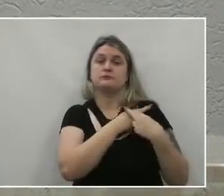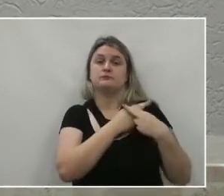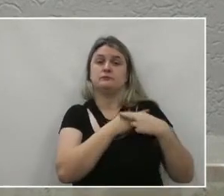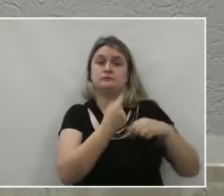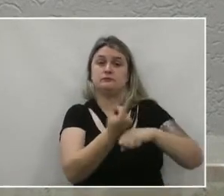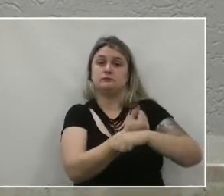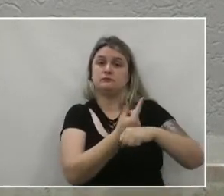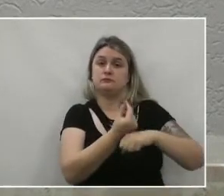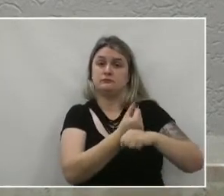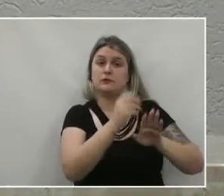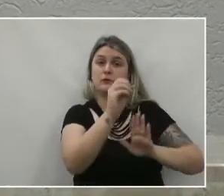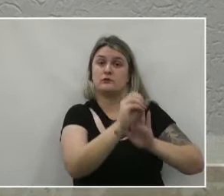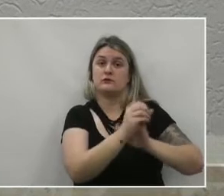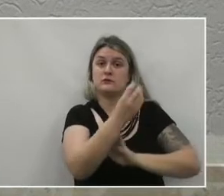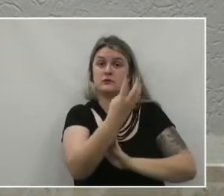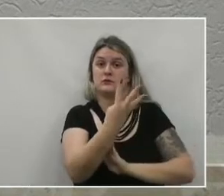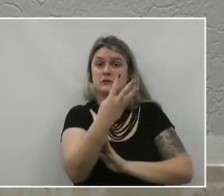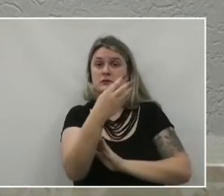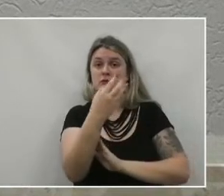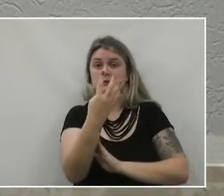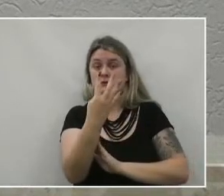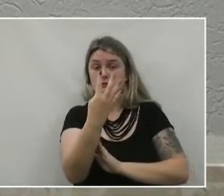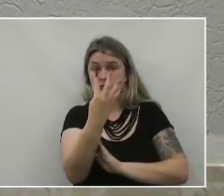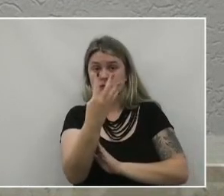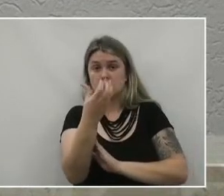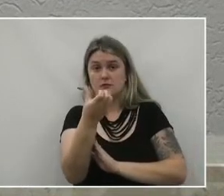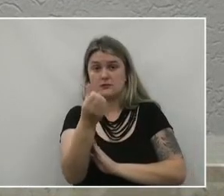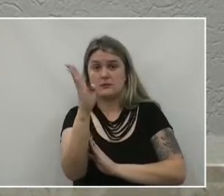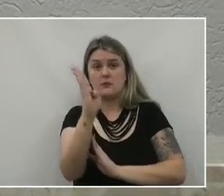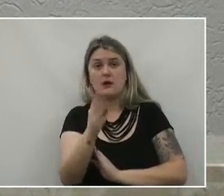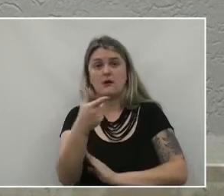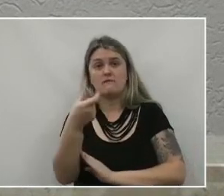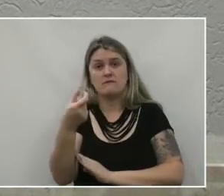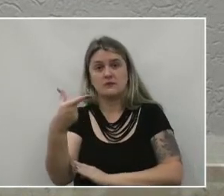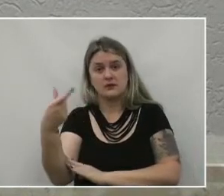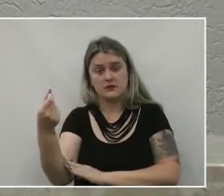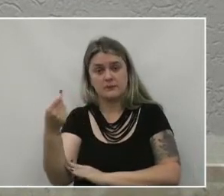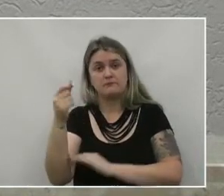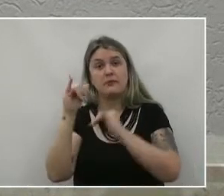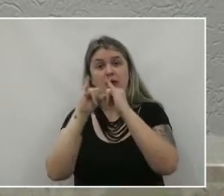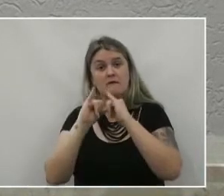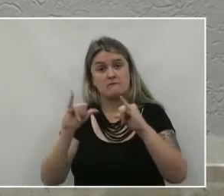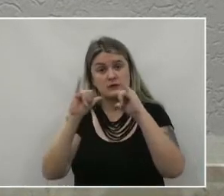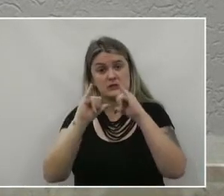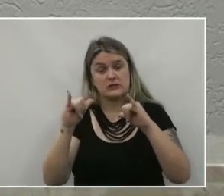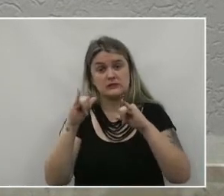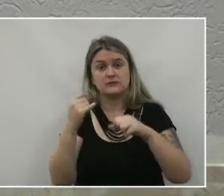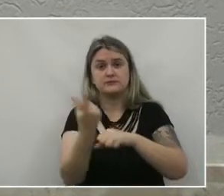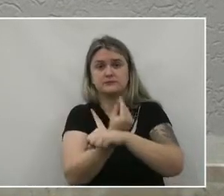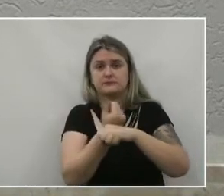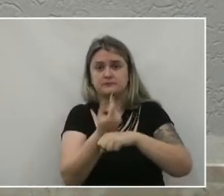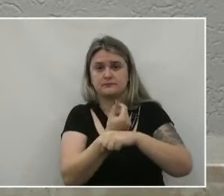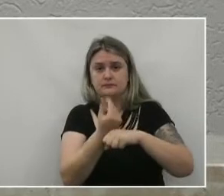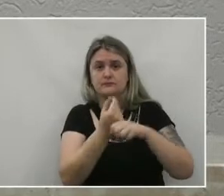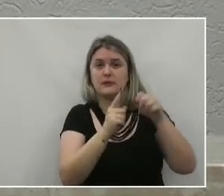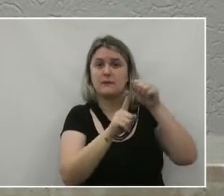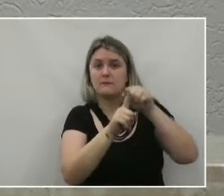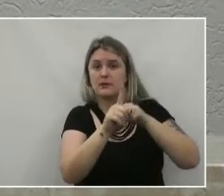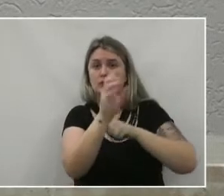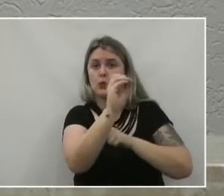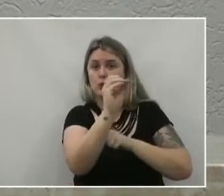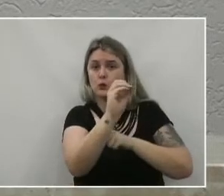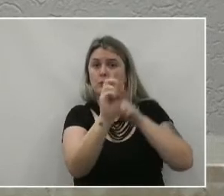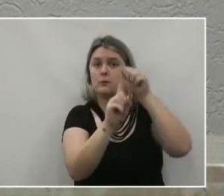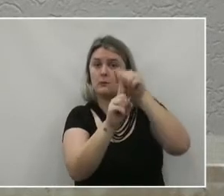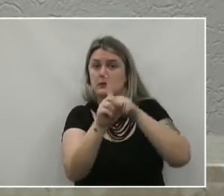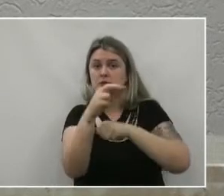Oficio de número 446, barra 2020 Informa que a contabilidade referente aos meses de outubro